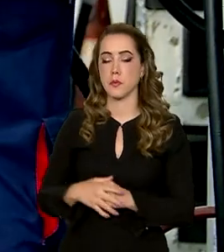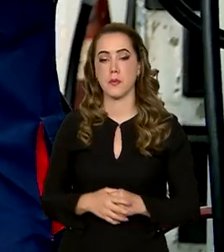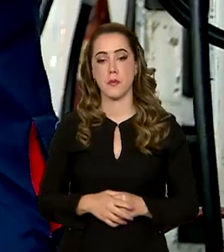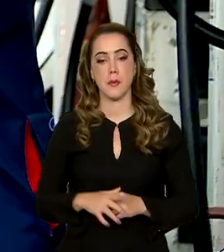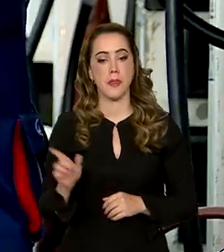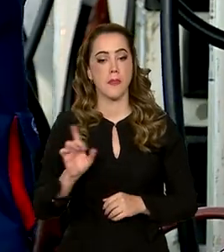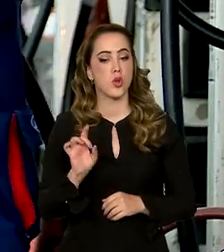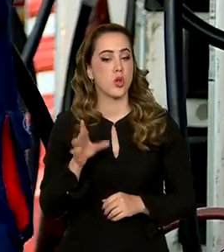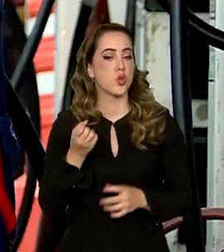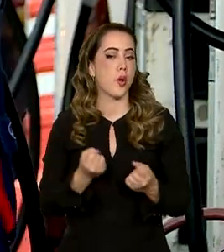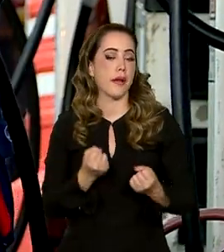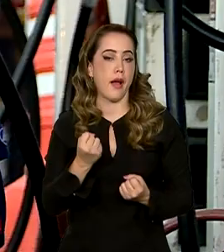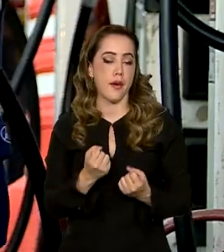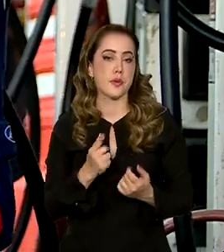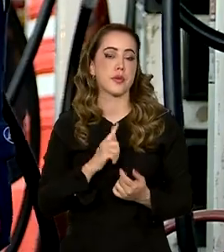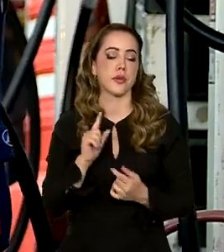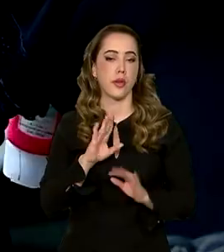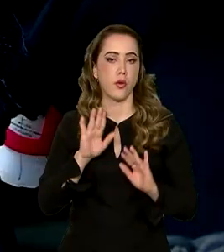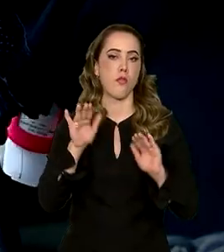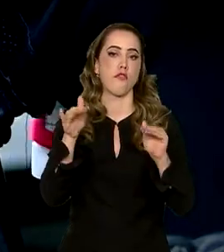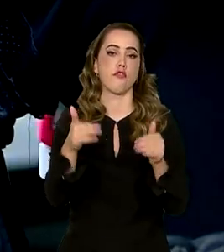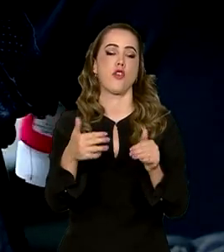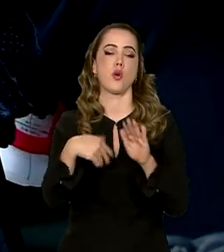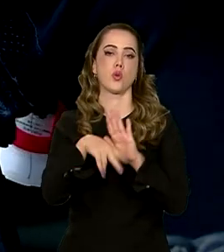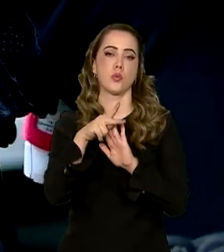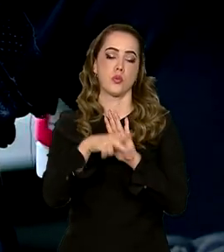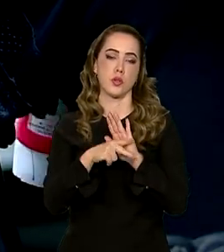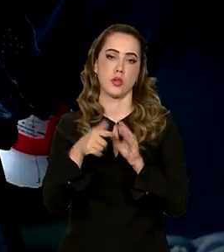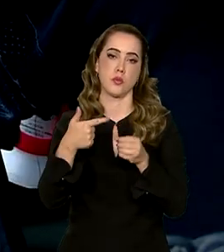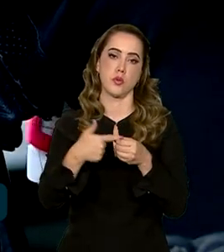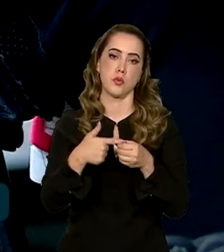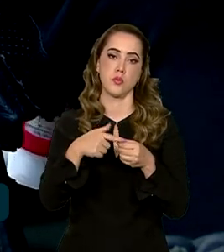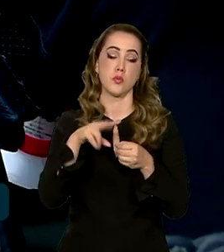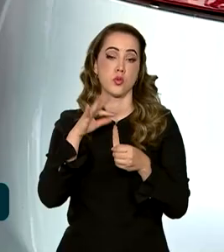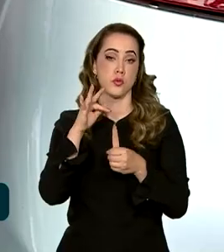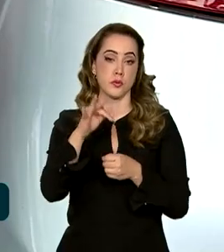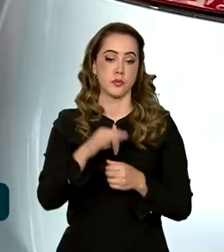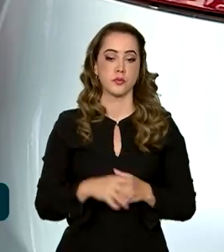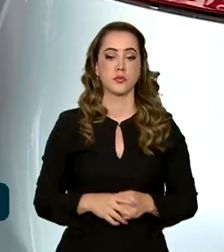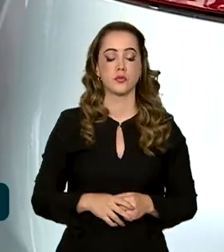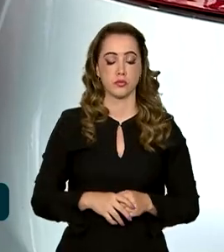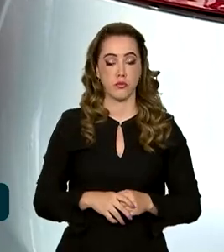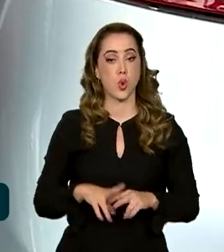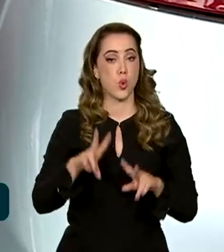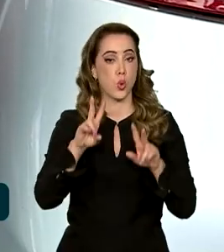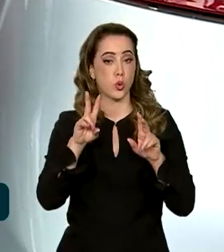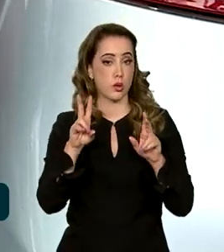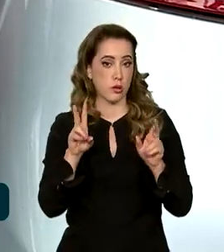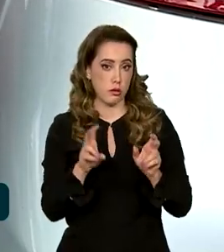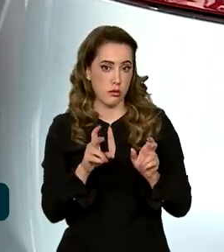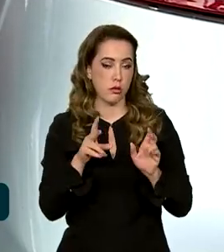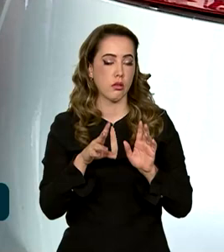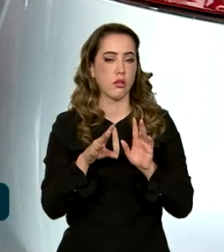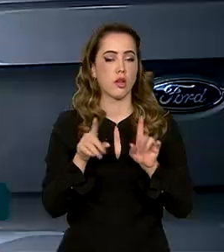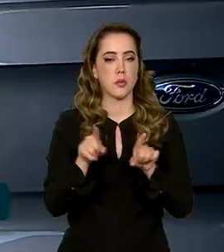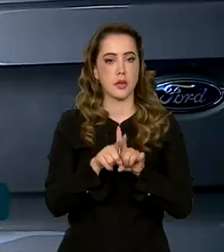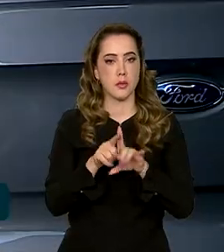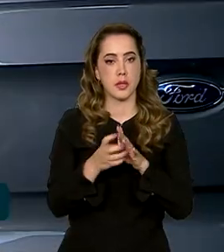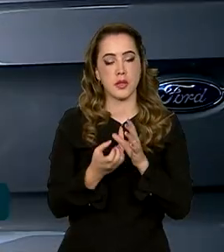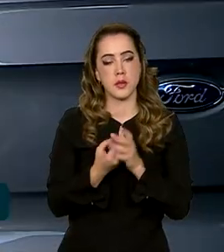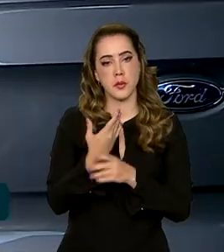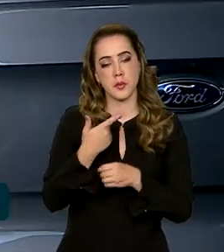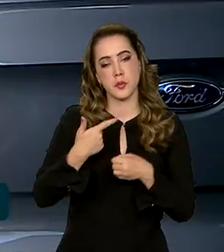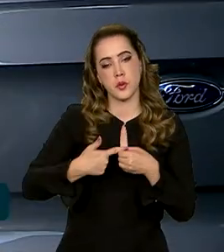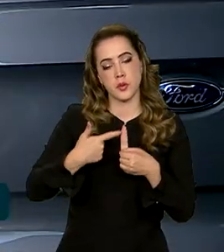não são só os veículos que estão na mira do Programa Combustível do Futuro. O texto institui o Programa Nacional de